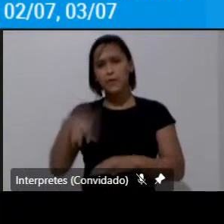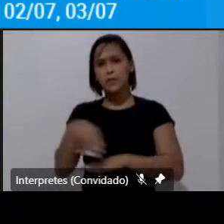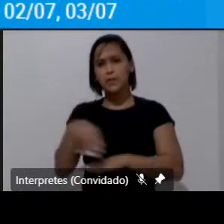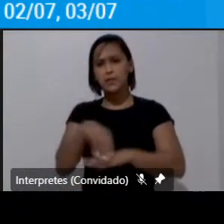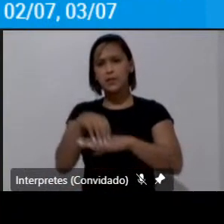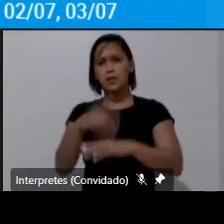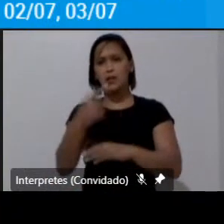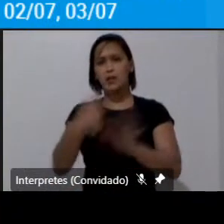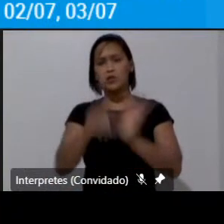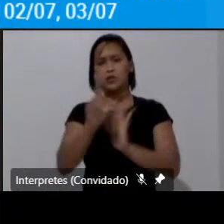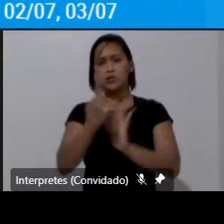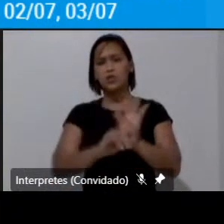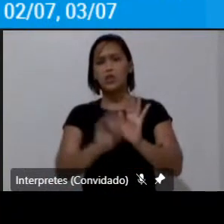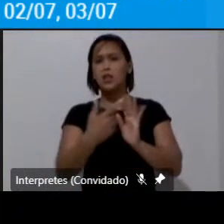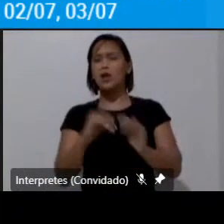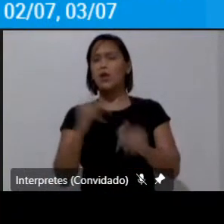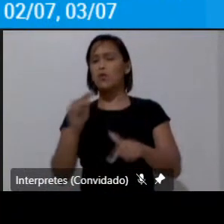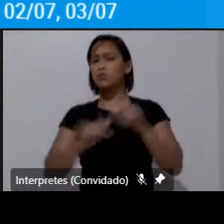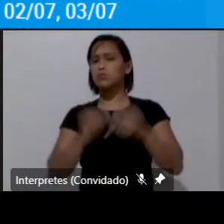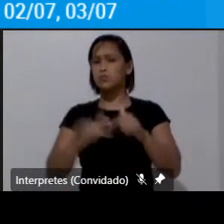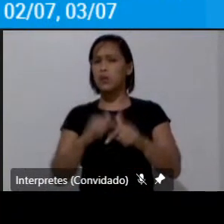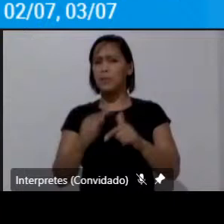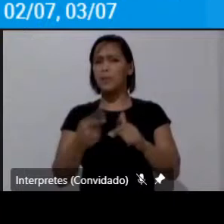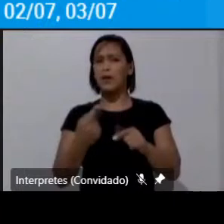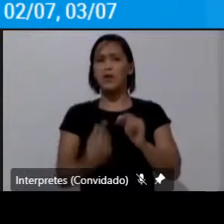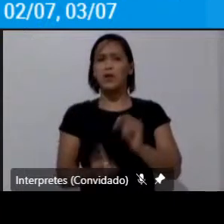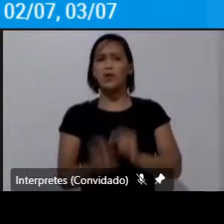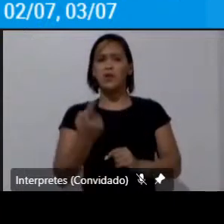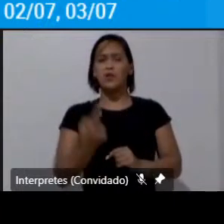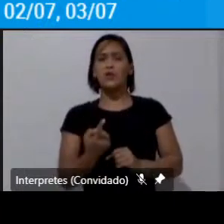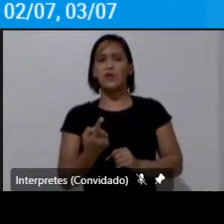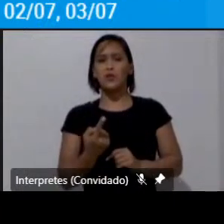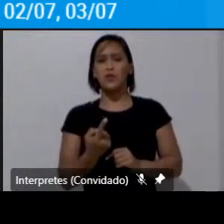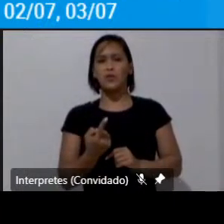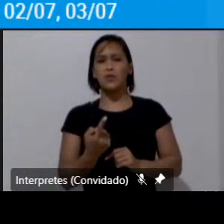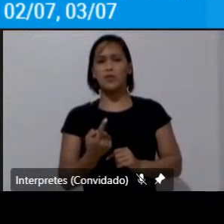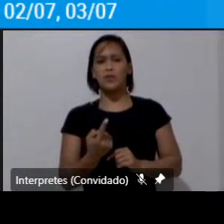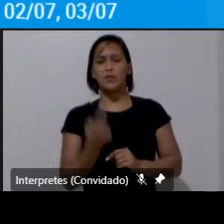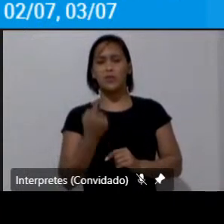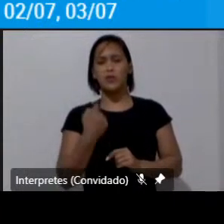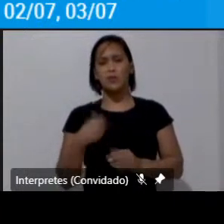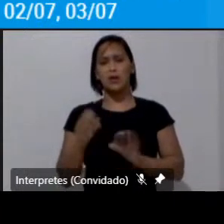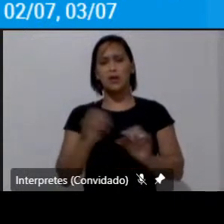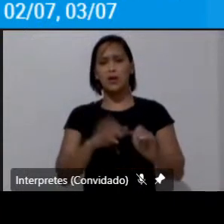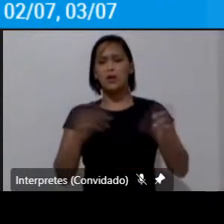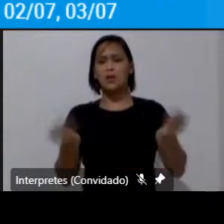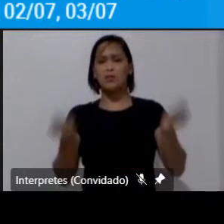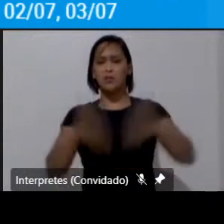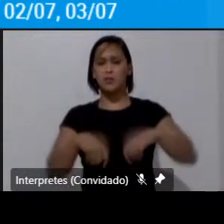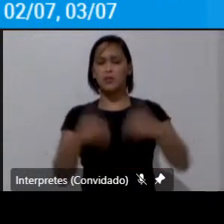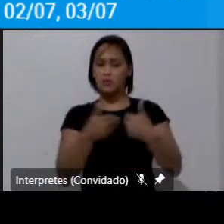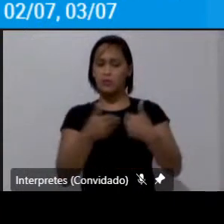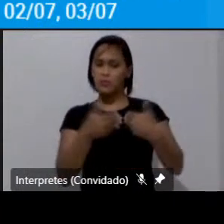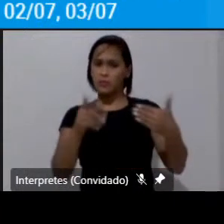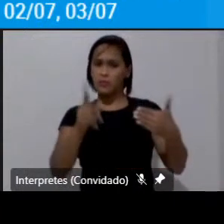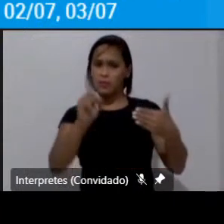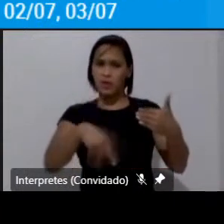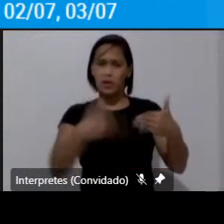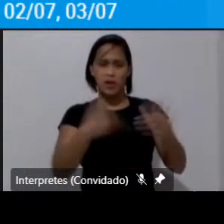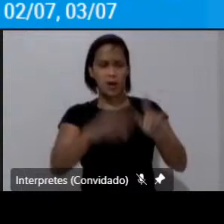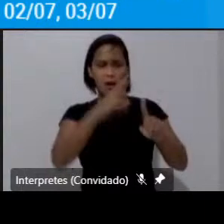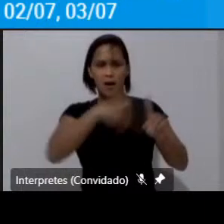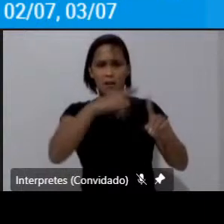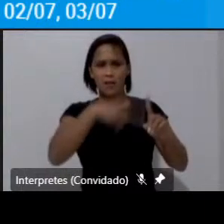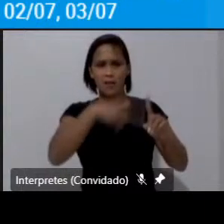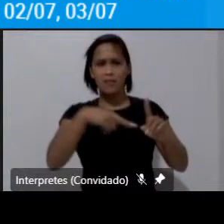como direito e não como serviço e uma síntese que eu me permito aqui a partir justamente da referência